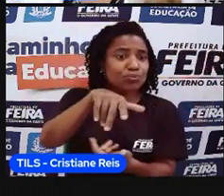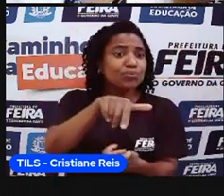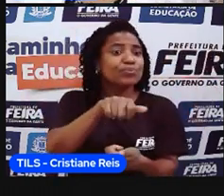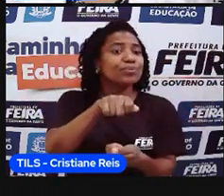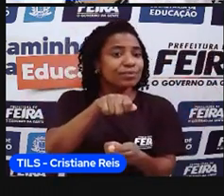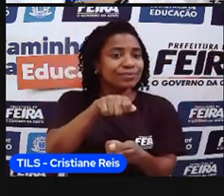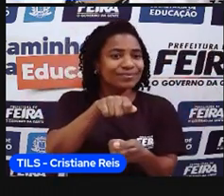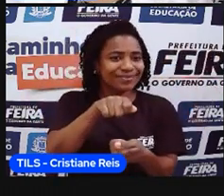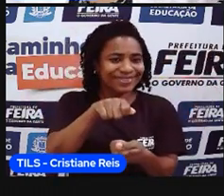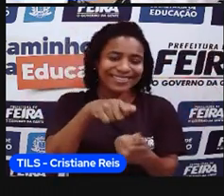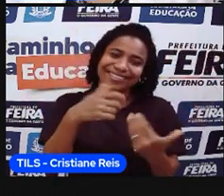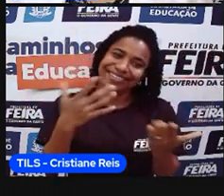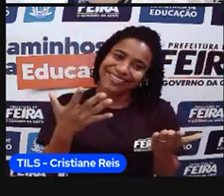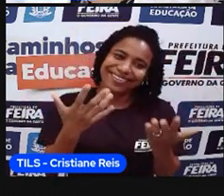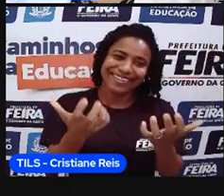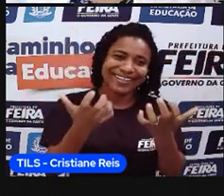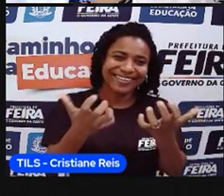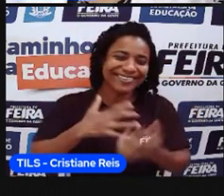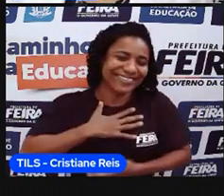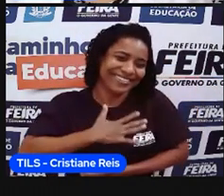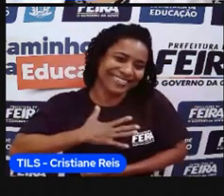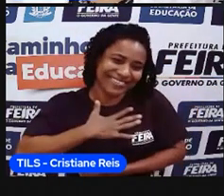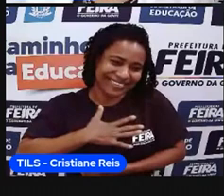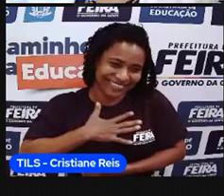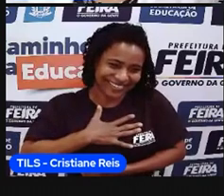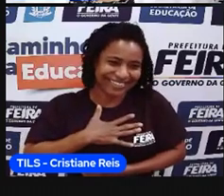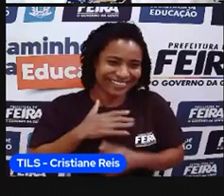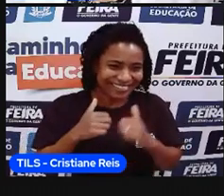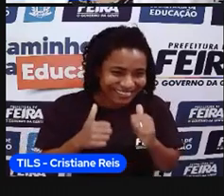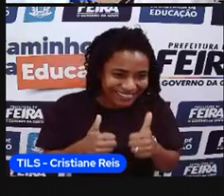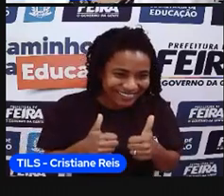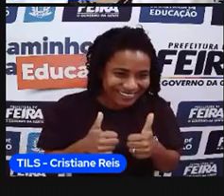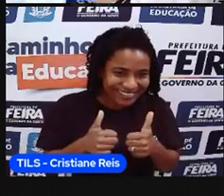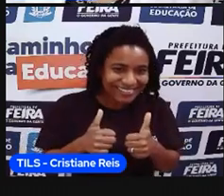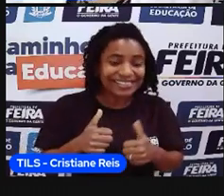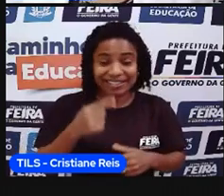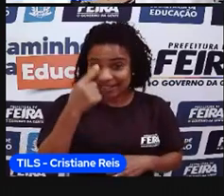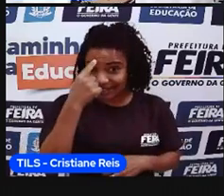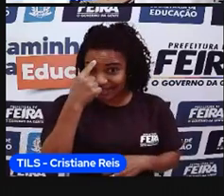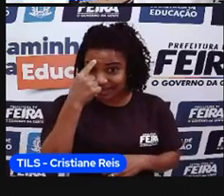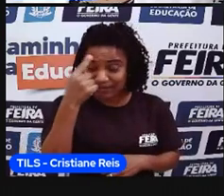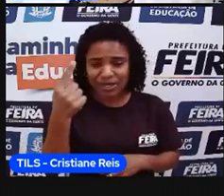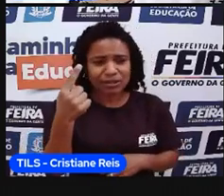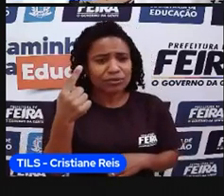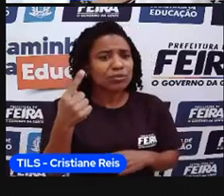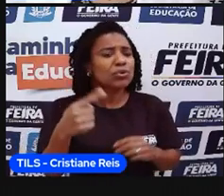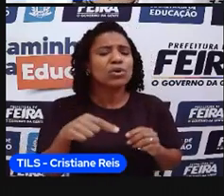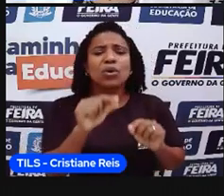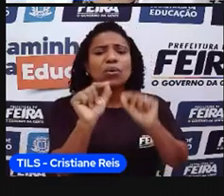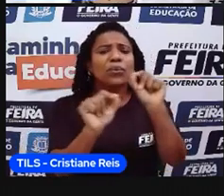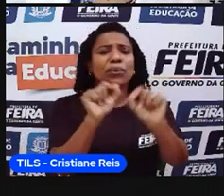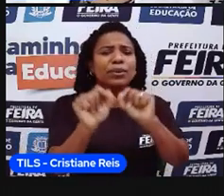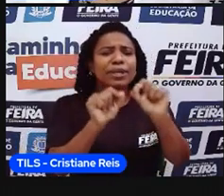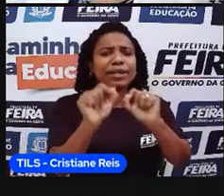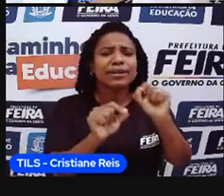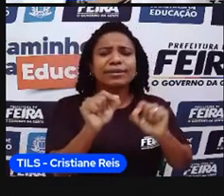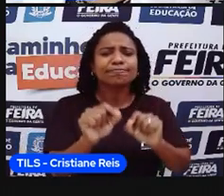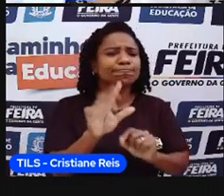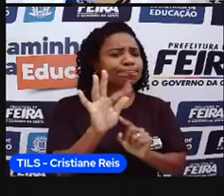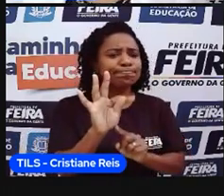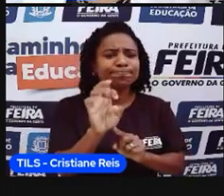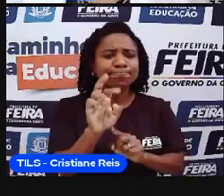eu espero que vocês curtam, né? De verdade. Vamos lá? Só relembrando, né, o conceito de território, já que a gente vai falar do território